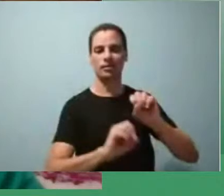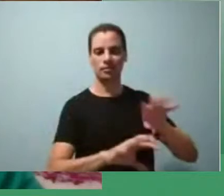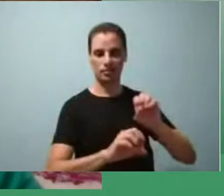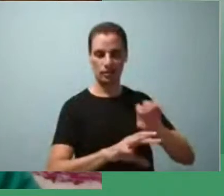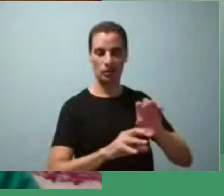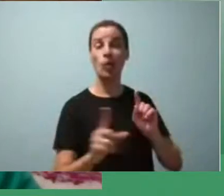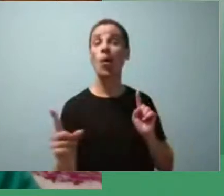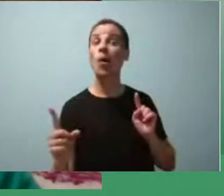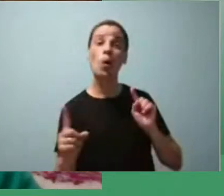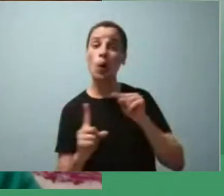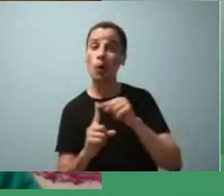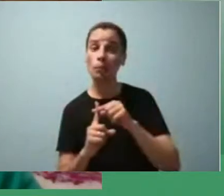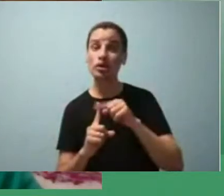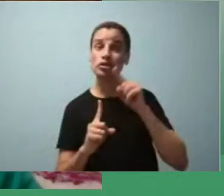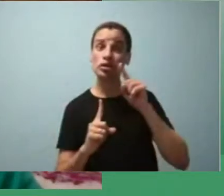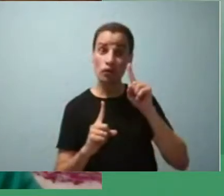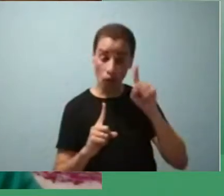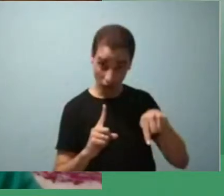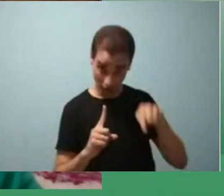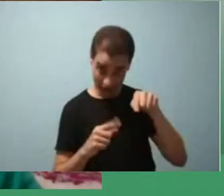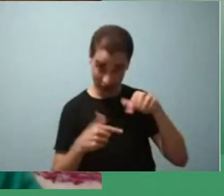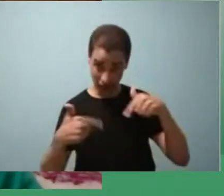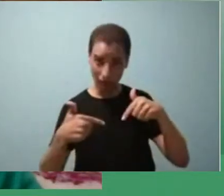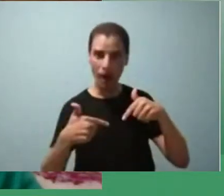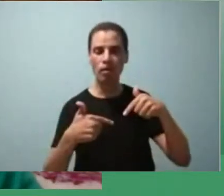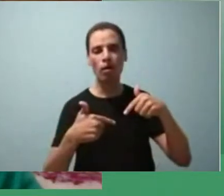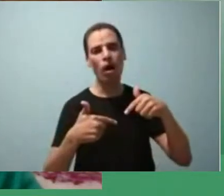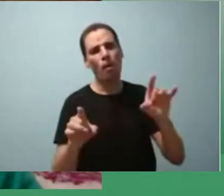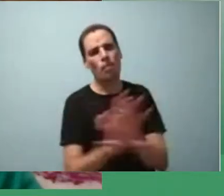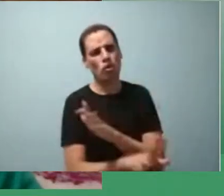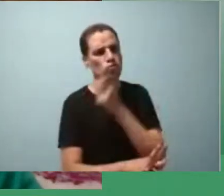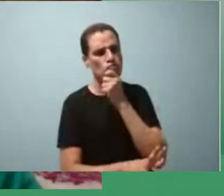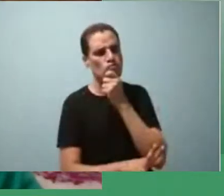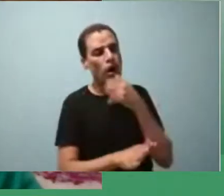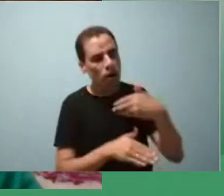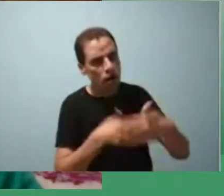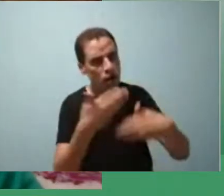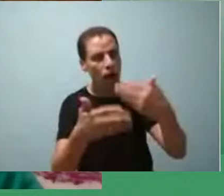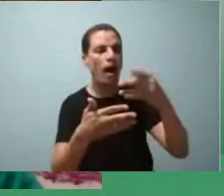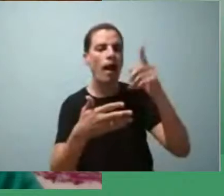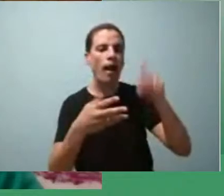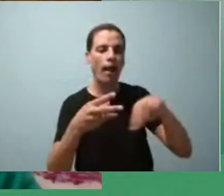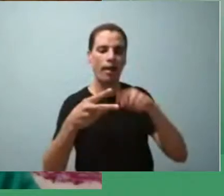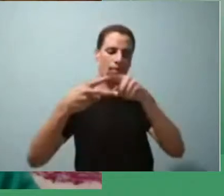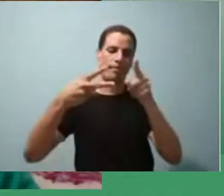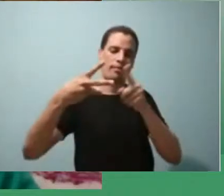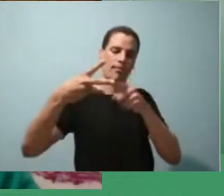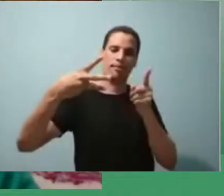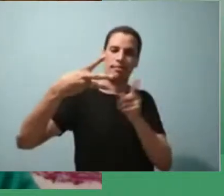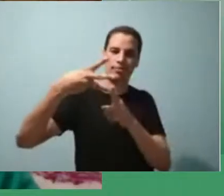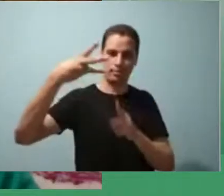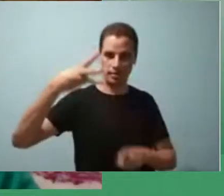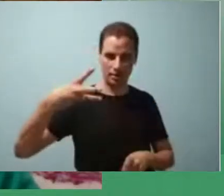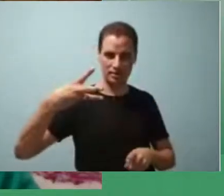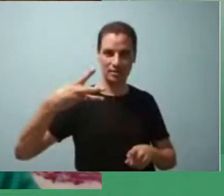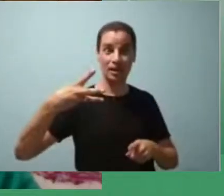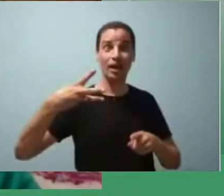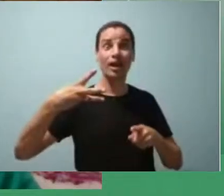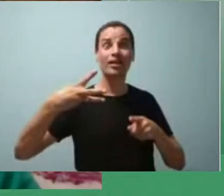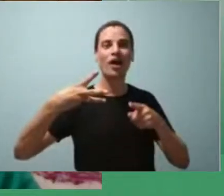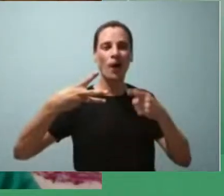trabalho que ainda está em desenvolvimento é relacionar essas três temáticas né então ao fundo dos meus slides eu